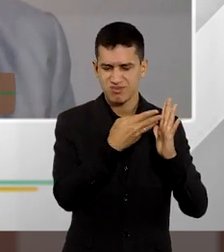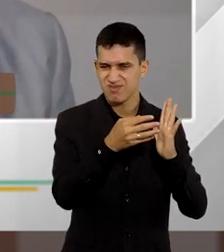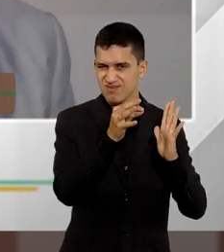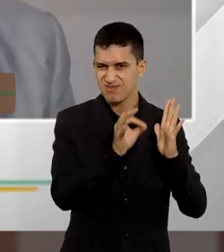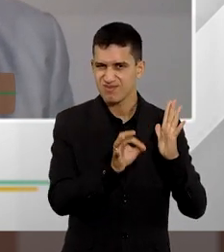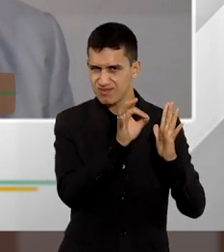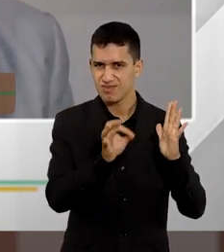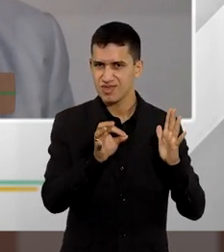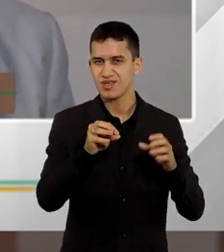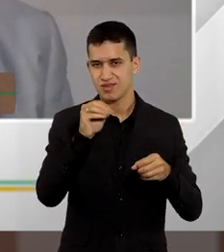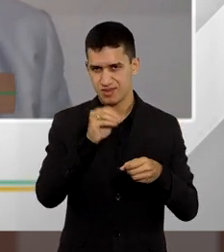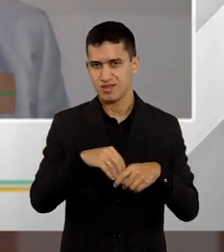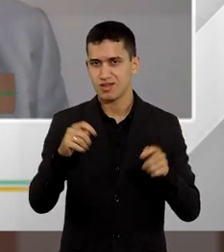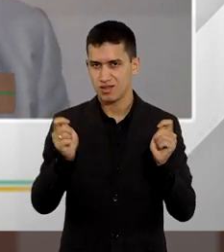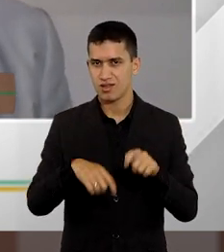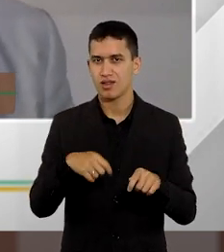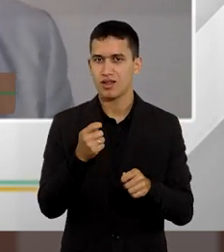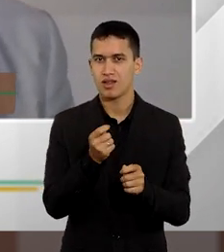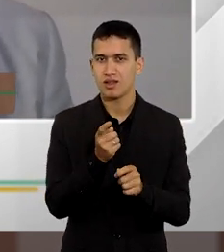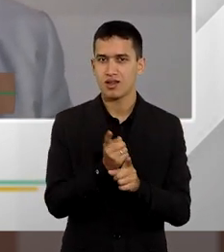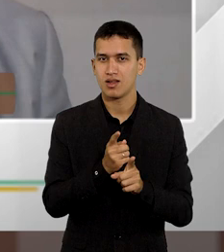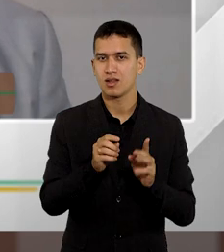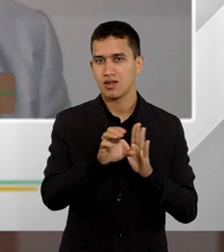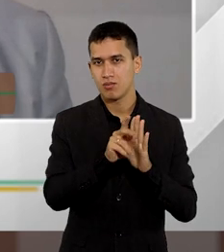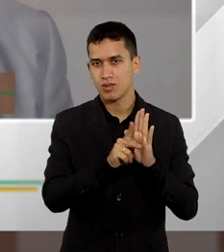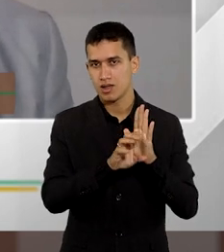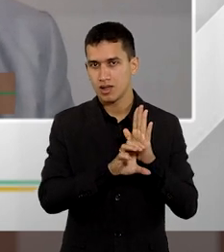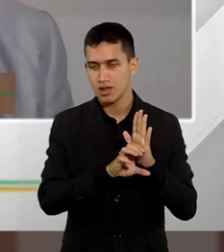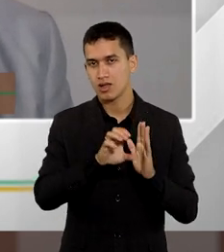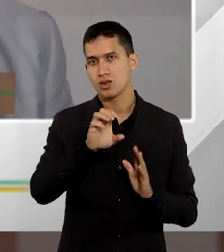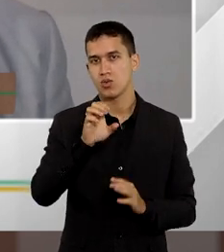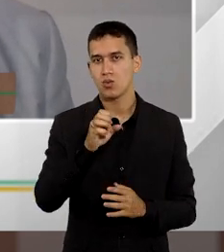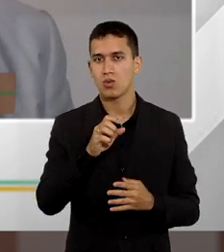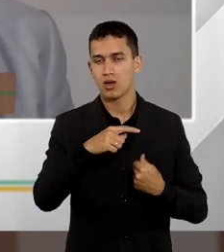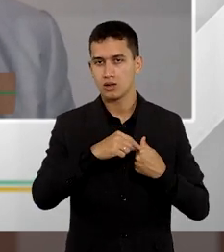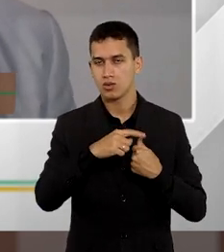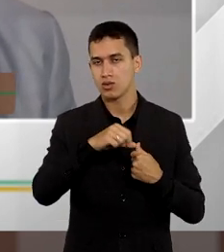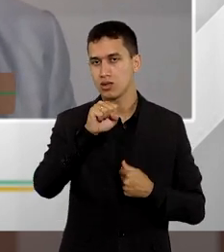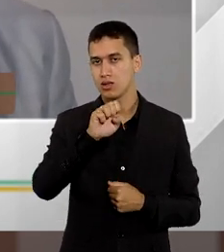no artigo 85, que ele possa fixar por equidade, ou seja, conforme ele bem entender,